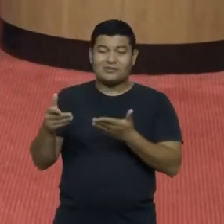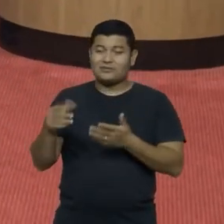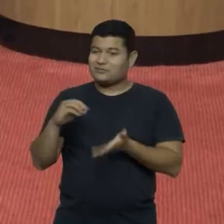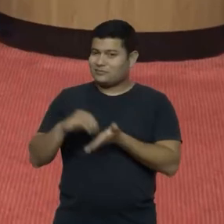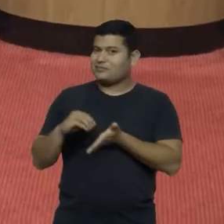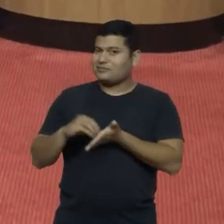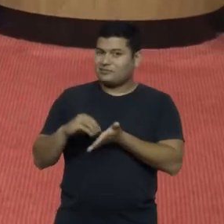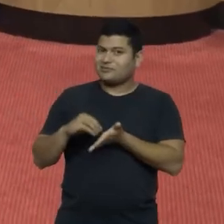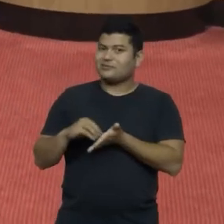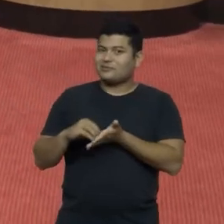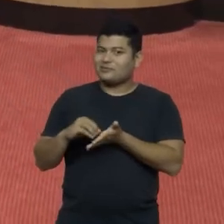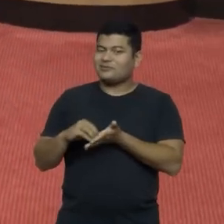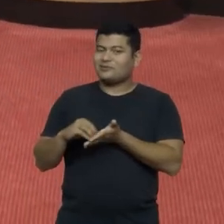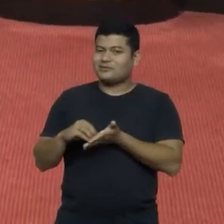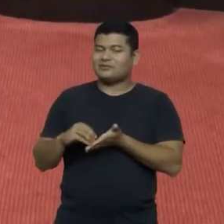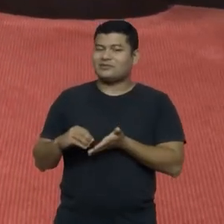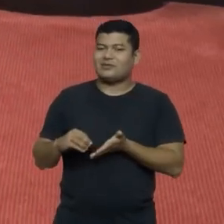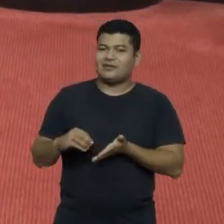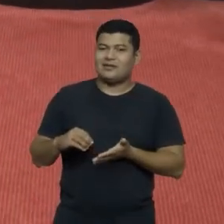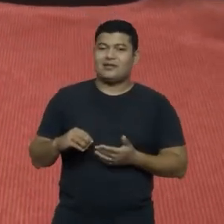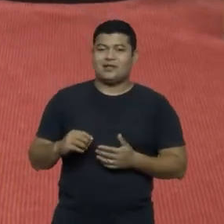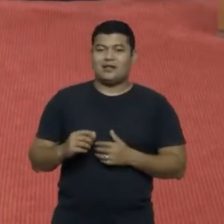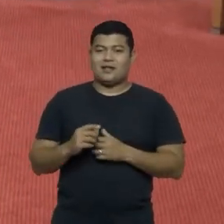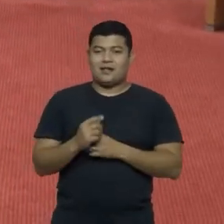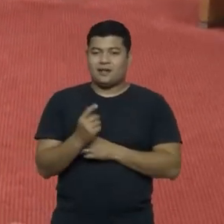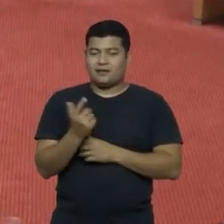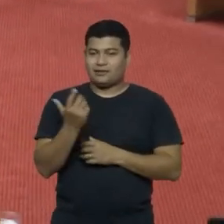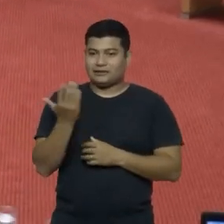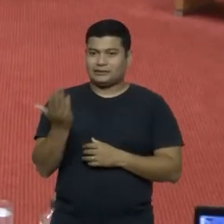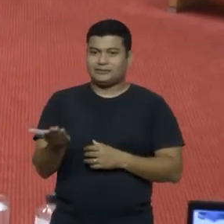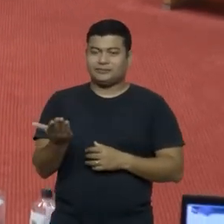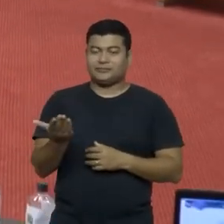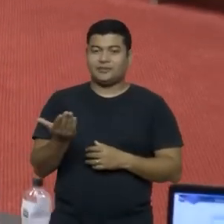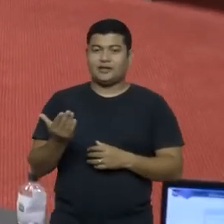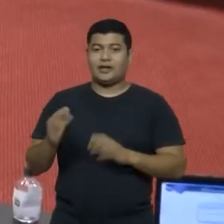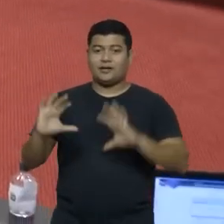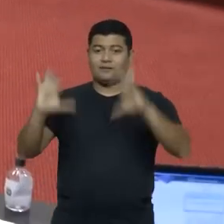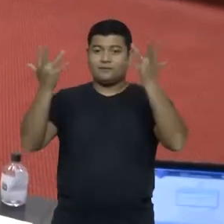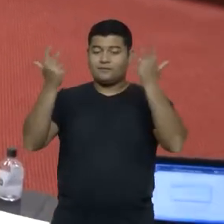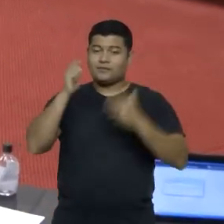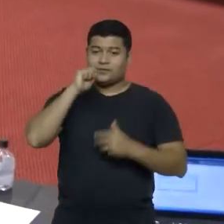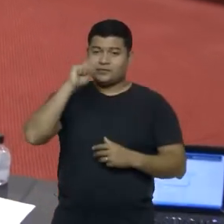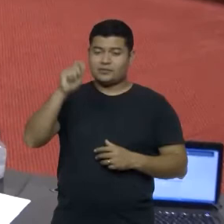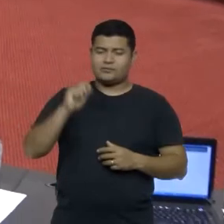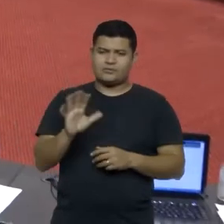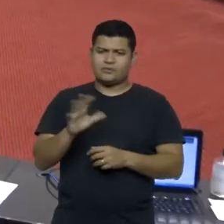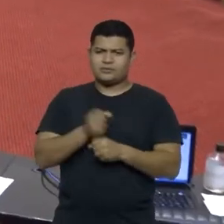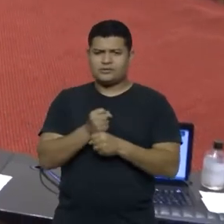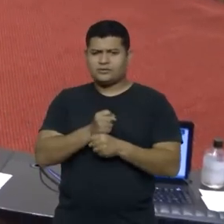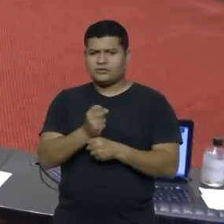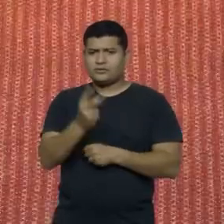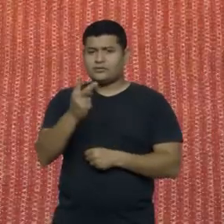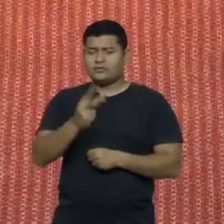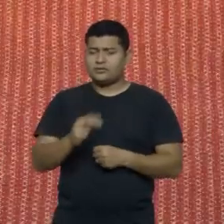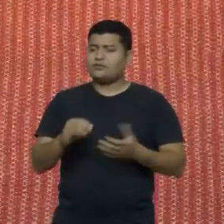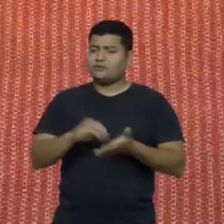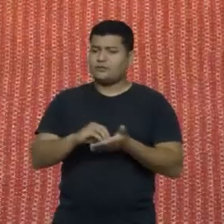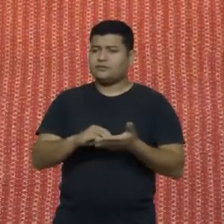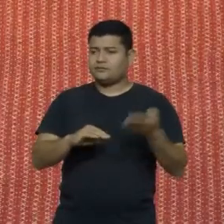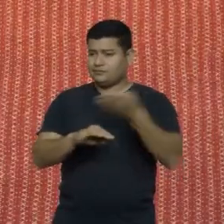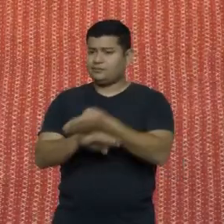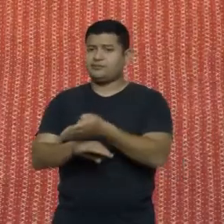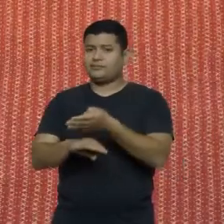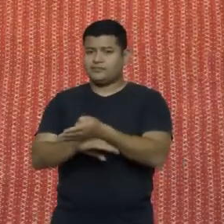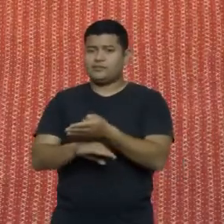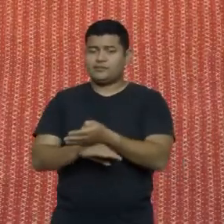lá nas cantorias da festa do pião, que também já faz, acho que, dois anos que não tinha mais. e